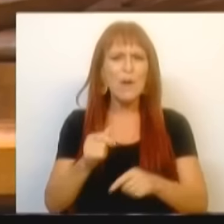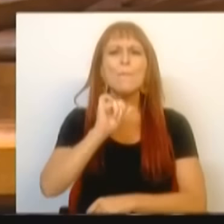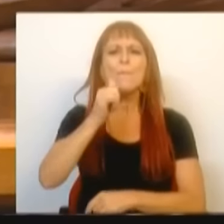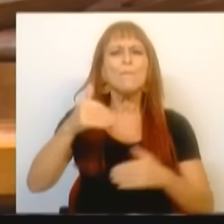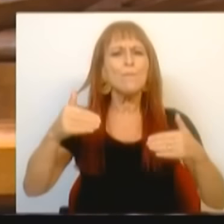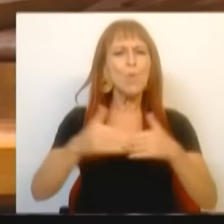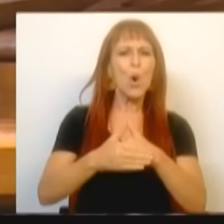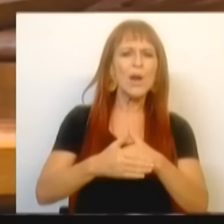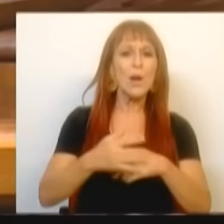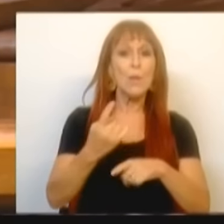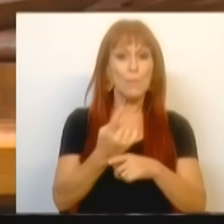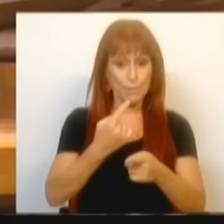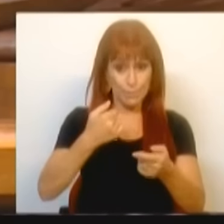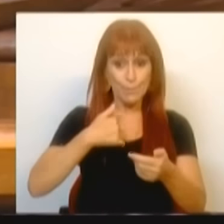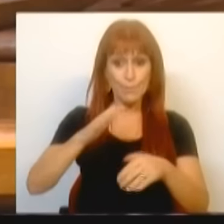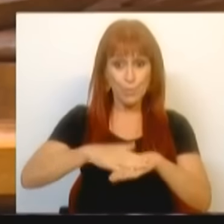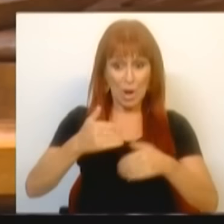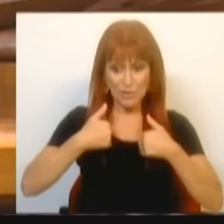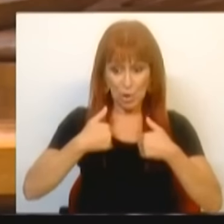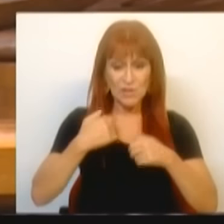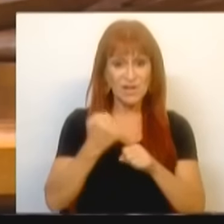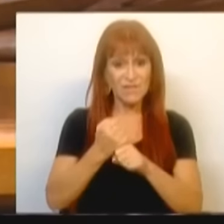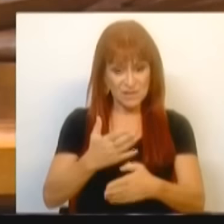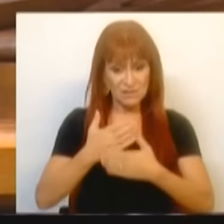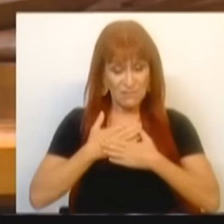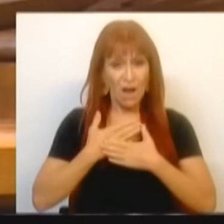por nós e ao nosso serviço.